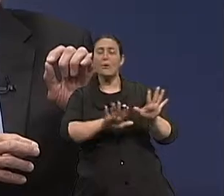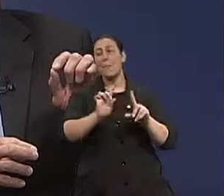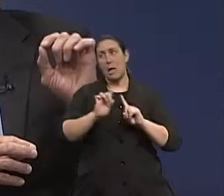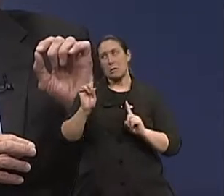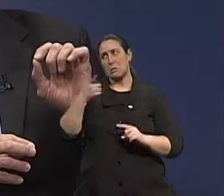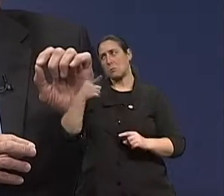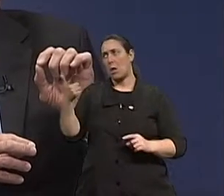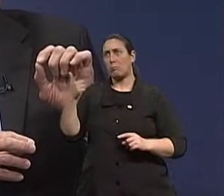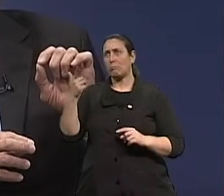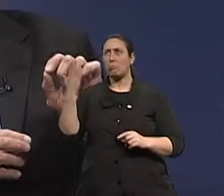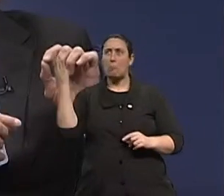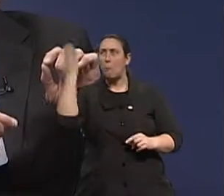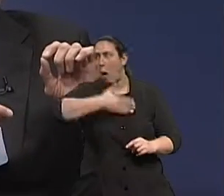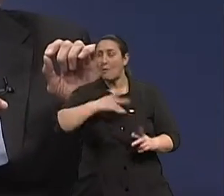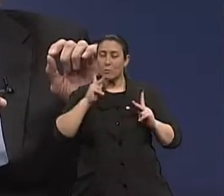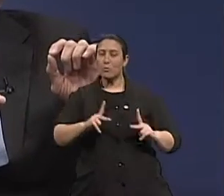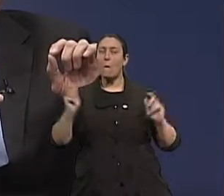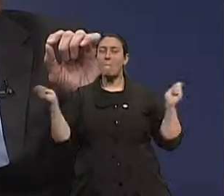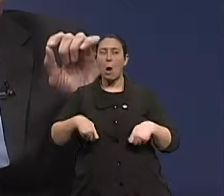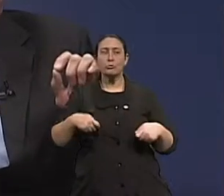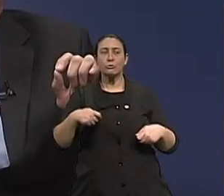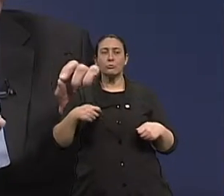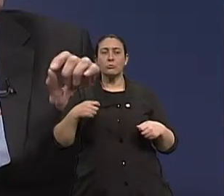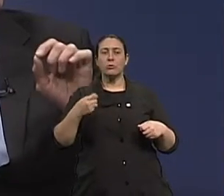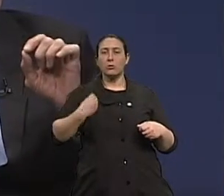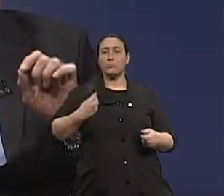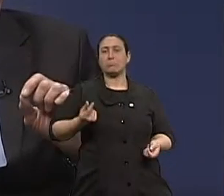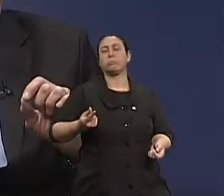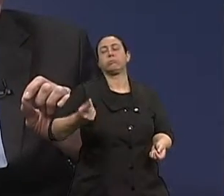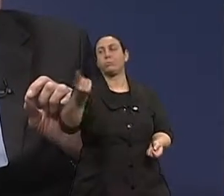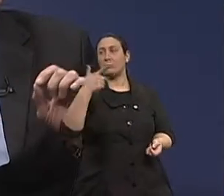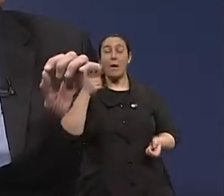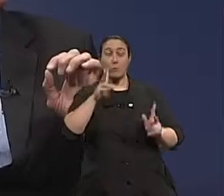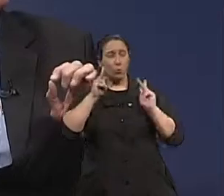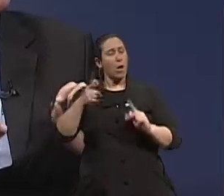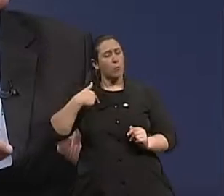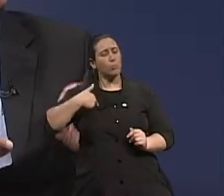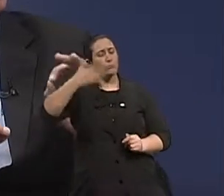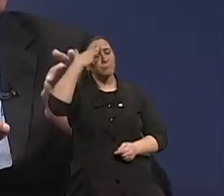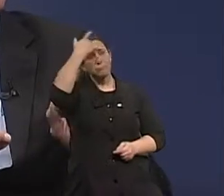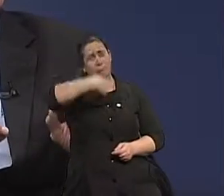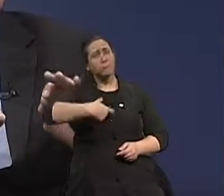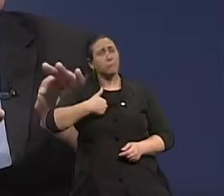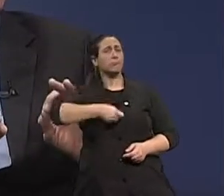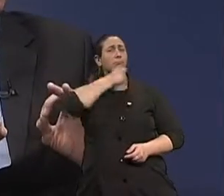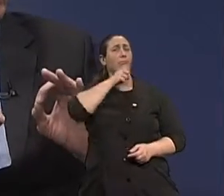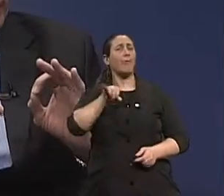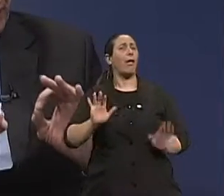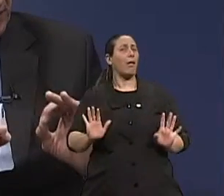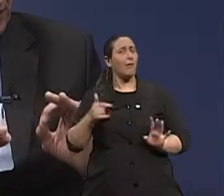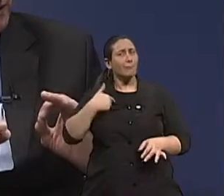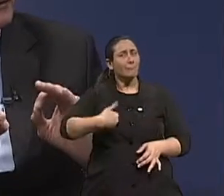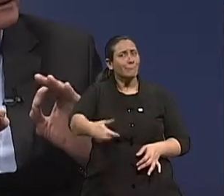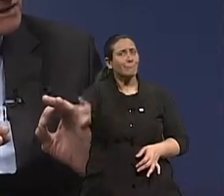ainda que possa desacelerar. O que as pessoas devem se conscientizar é o seguinte, eu vou envelhecer, não existe nenhuma intervenção,